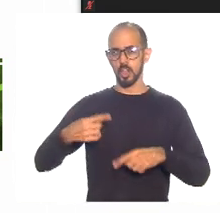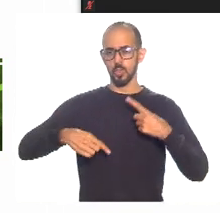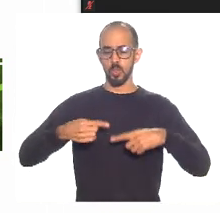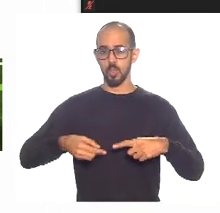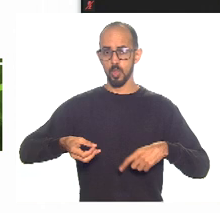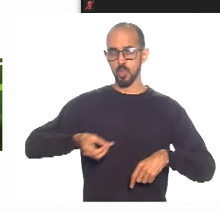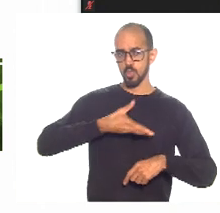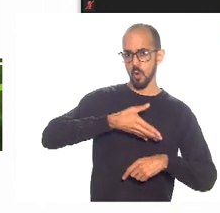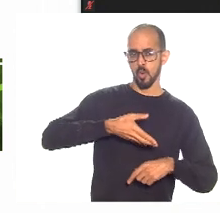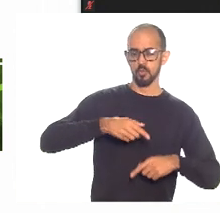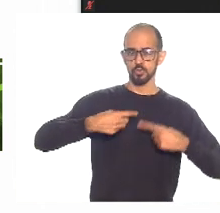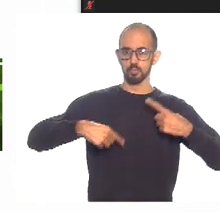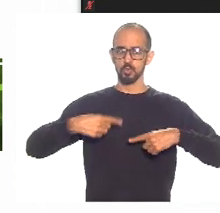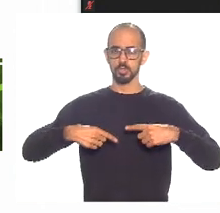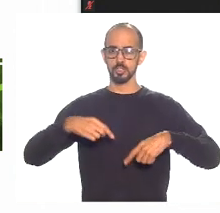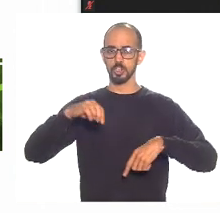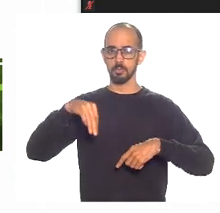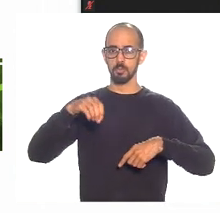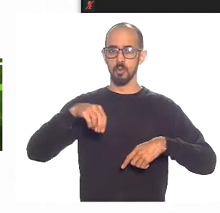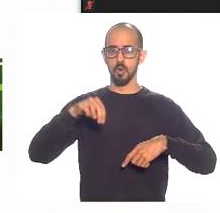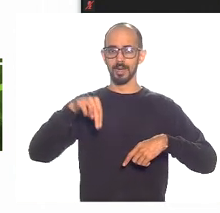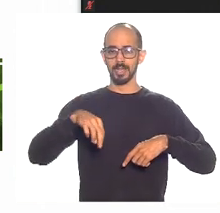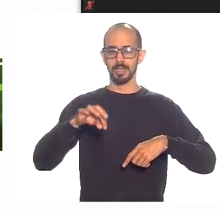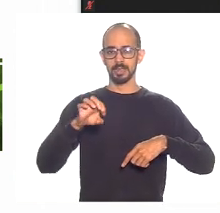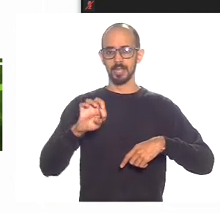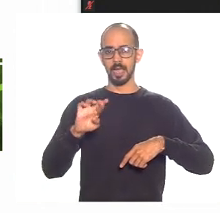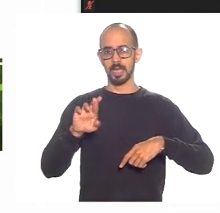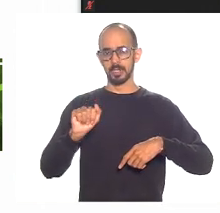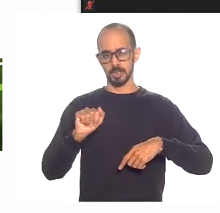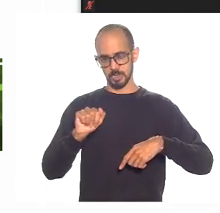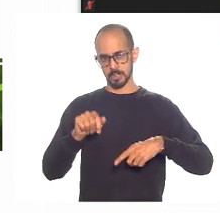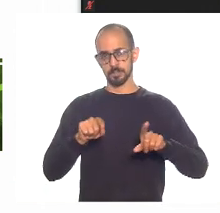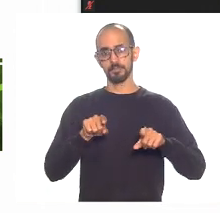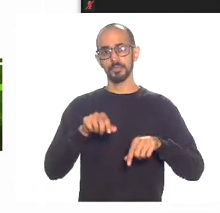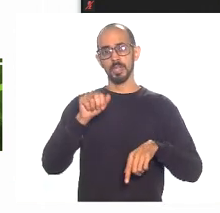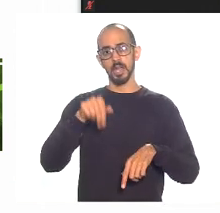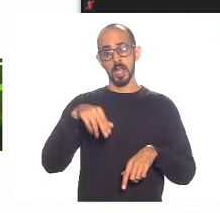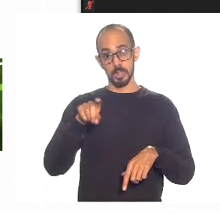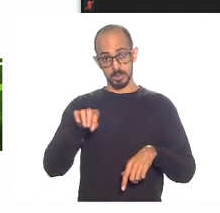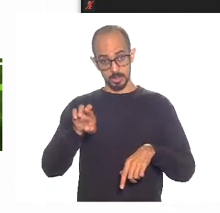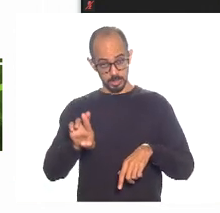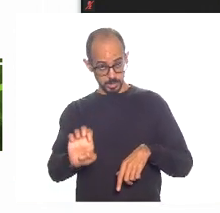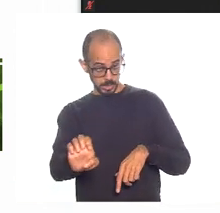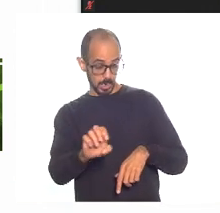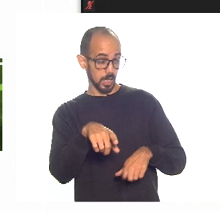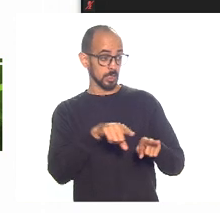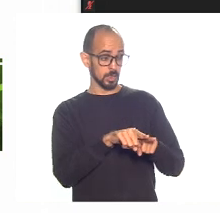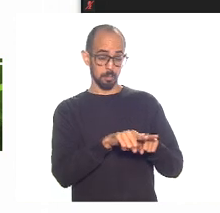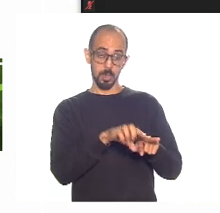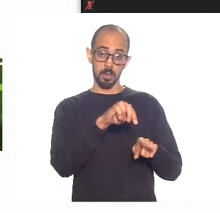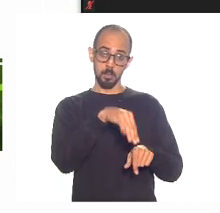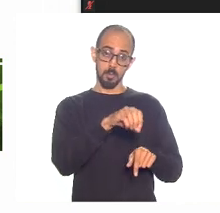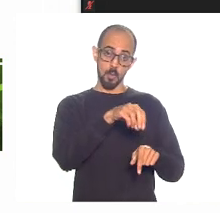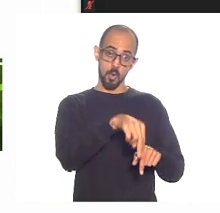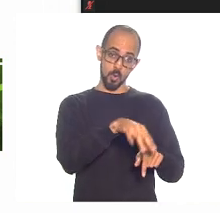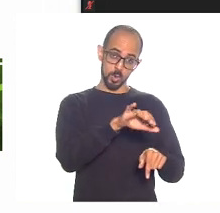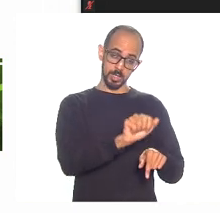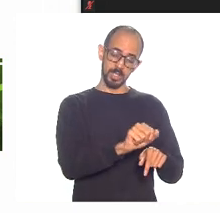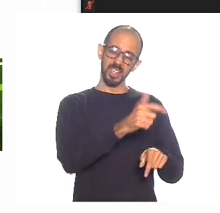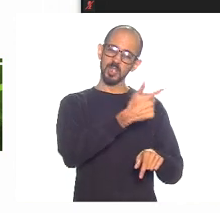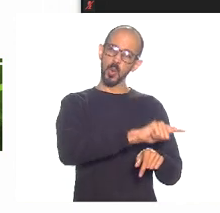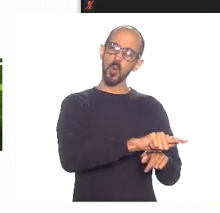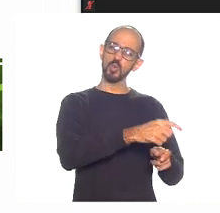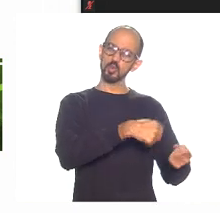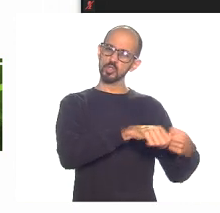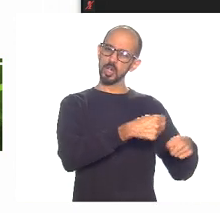política monetária que está aí colocado. Novamente, Andréa Lárezende e a Mônica Debori trazendo isso, fora o Beluso e outros economistas,